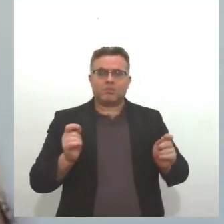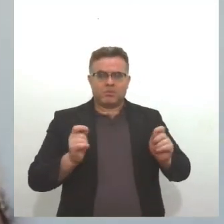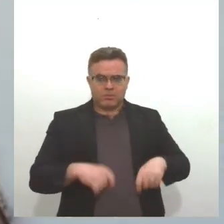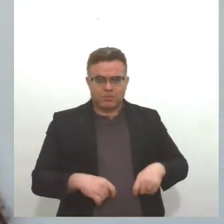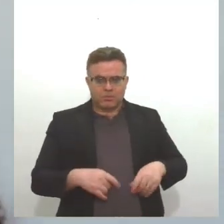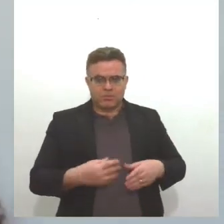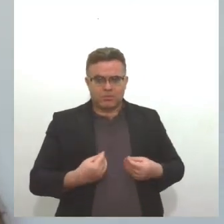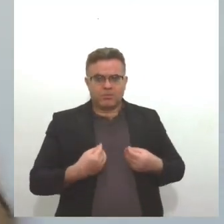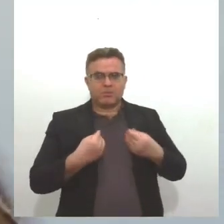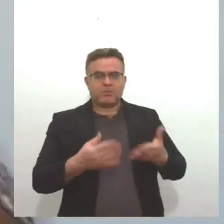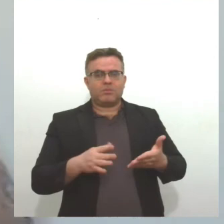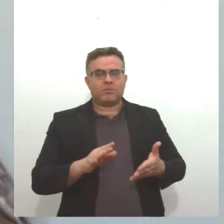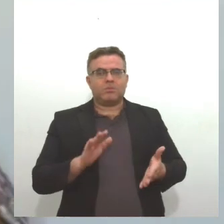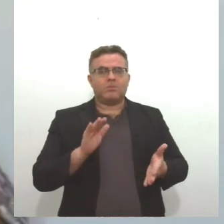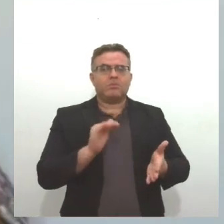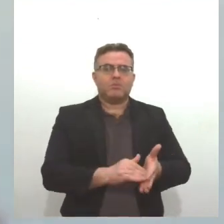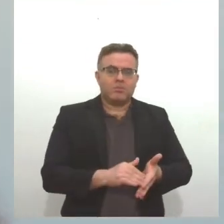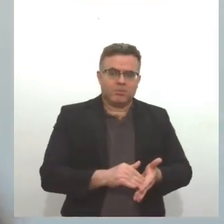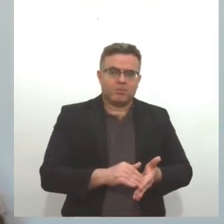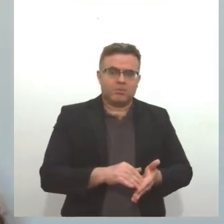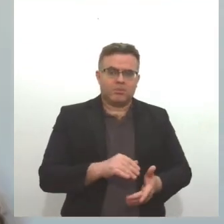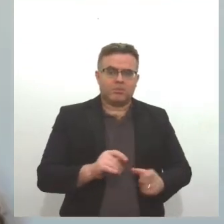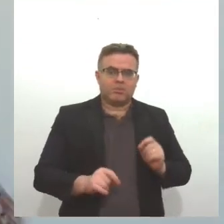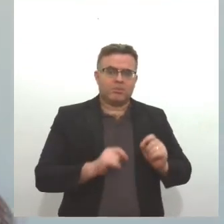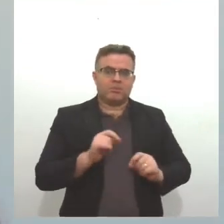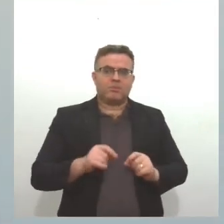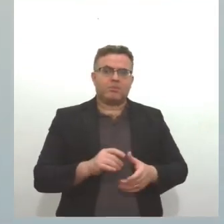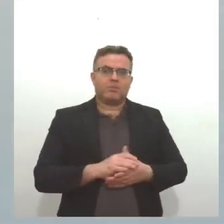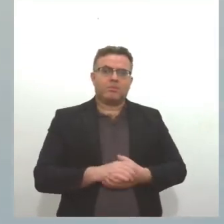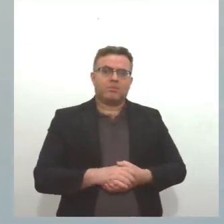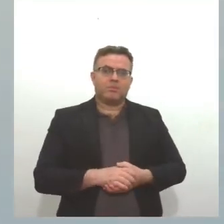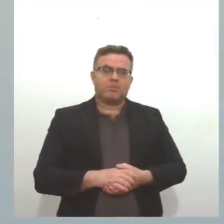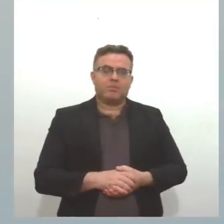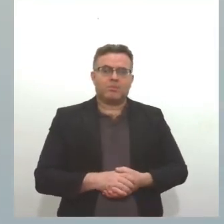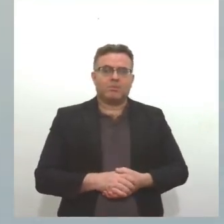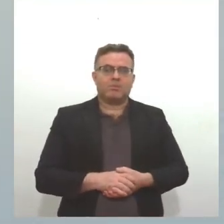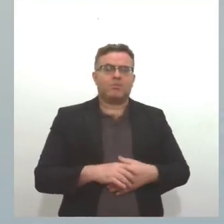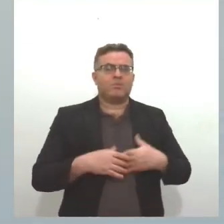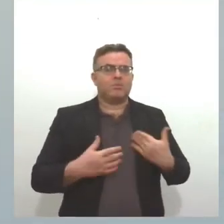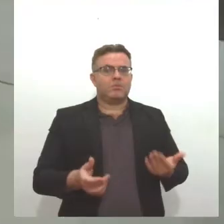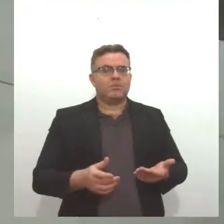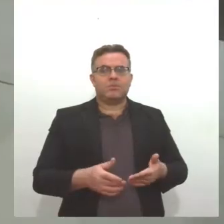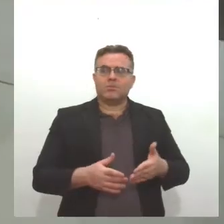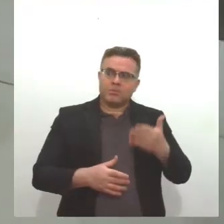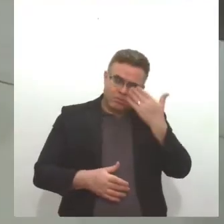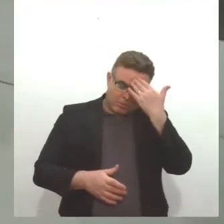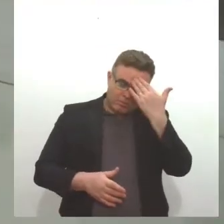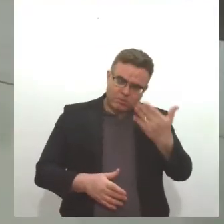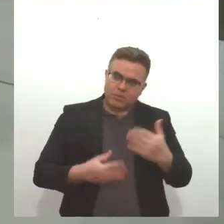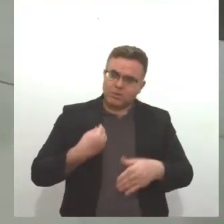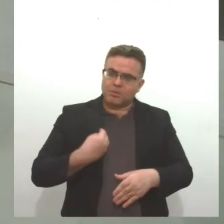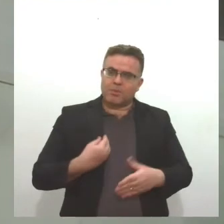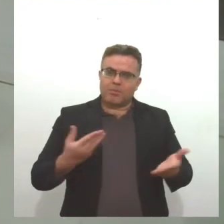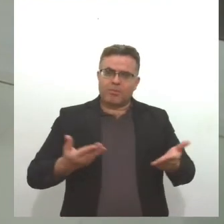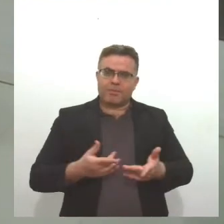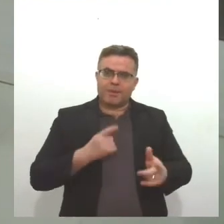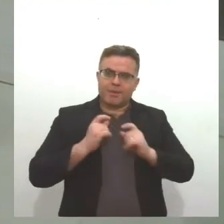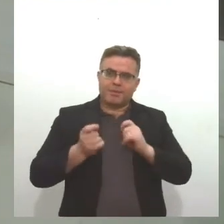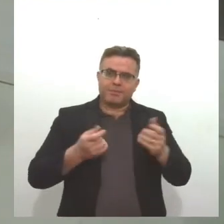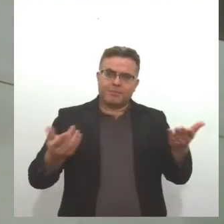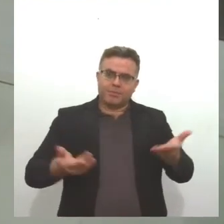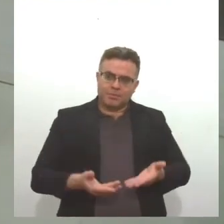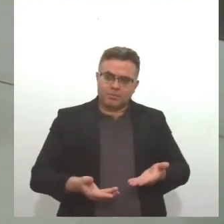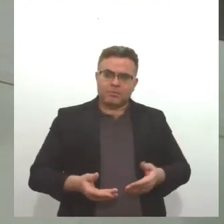primeiro atendimento até as guarnições do Corpo de Bombeiros chegar. Tenente Coronel Jair, a gente agradece a sua participação com a gente hoje no